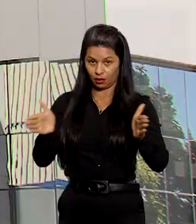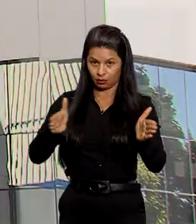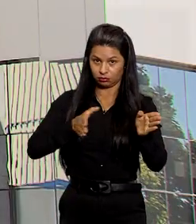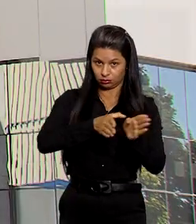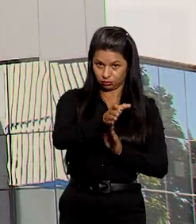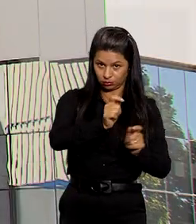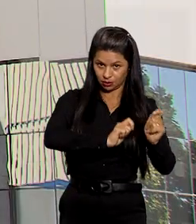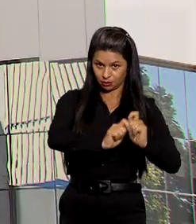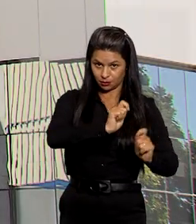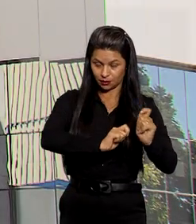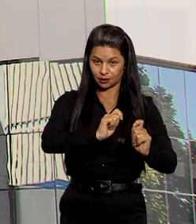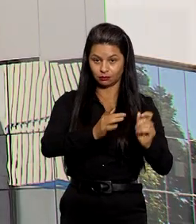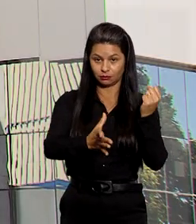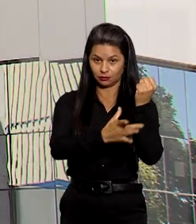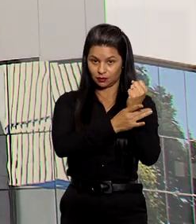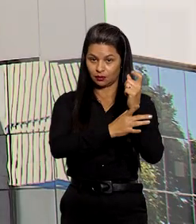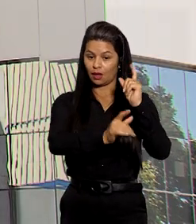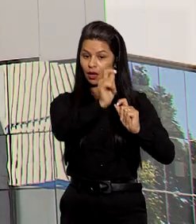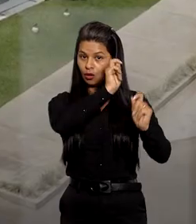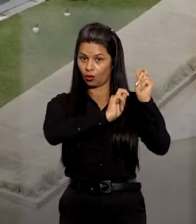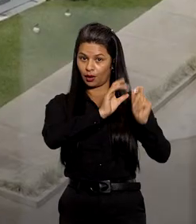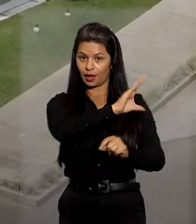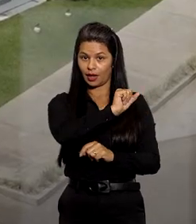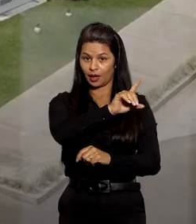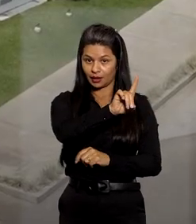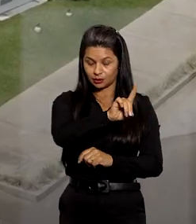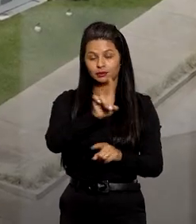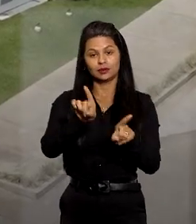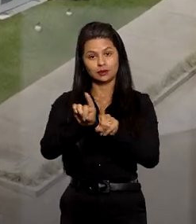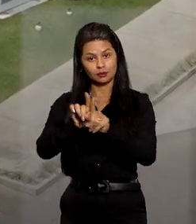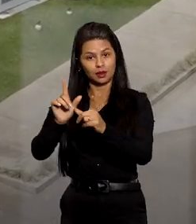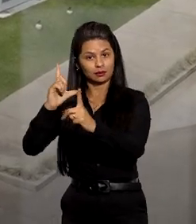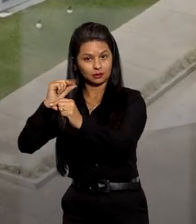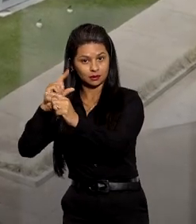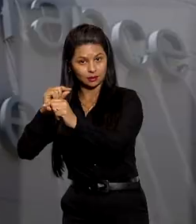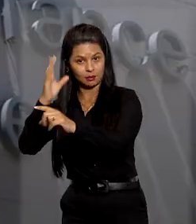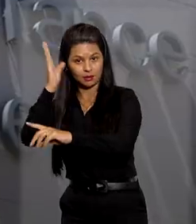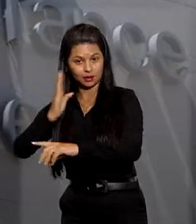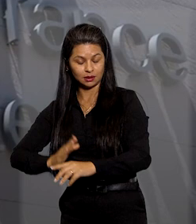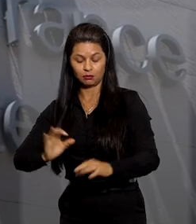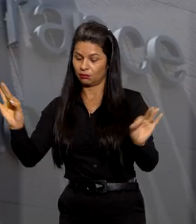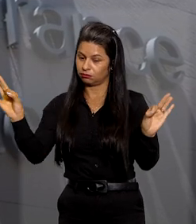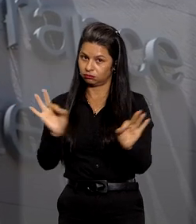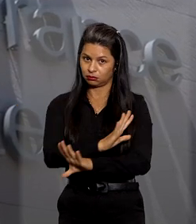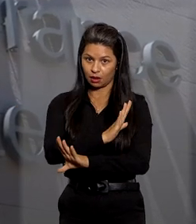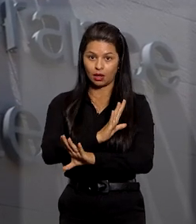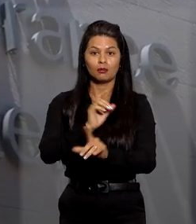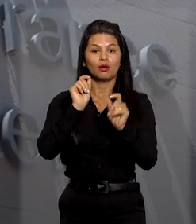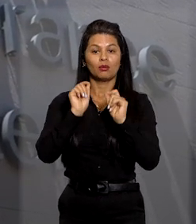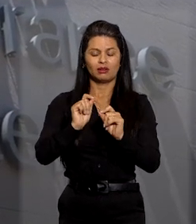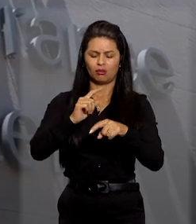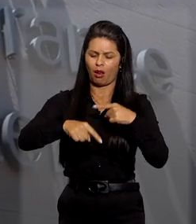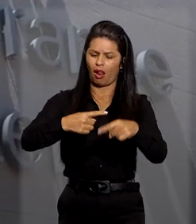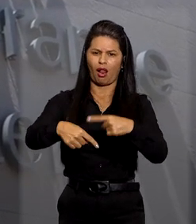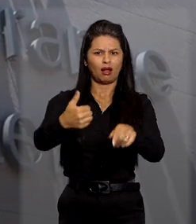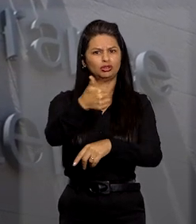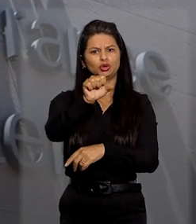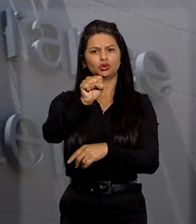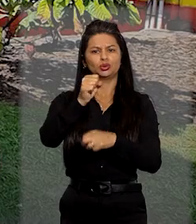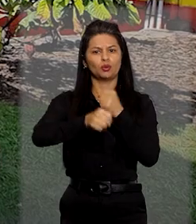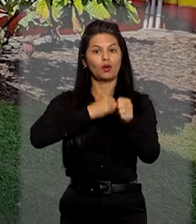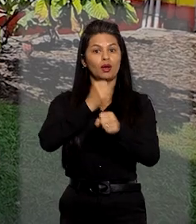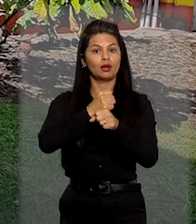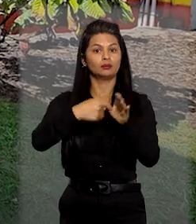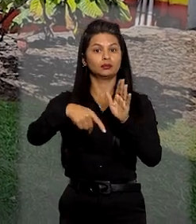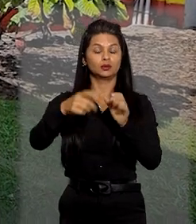Conselho Administrativo de Defesa Econômica, o Cade, e a Nestlé Brasil para encerrar a controvérsia judicial de mais de 18 anos